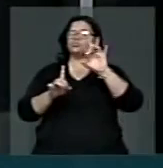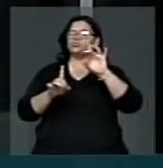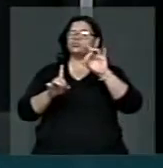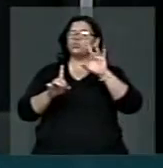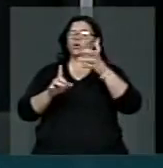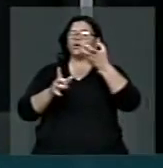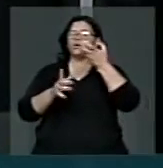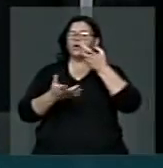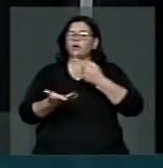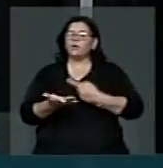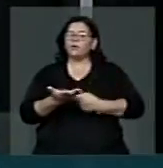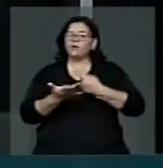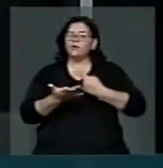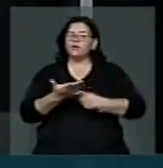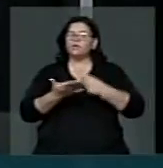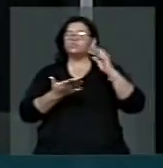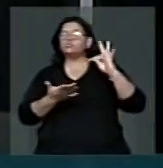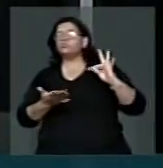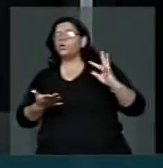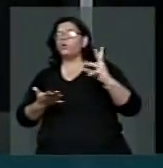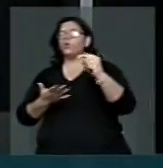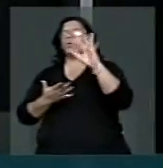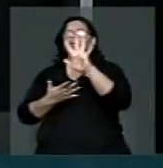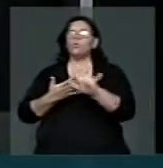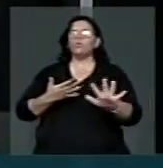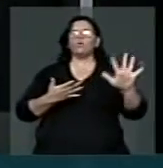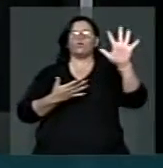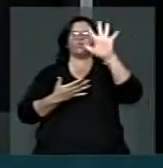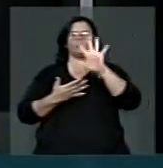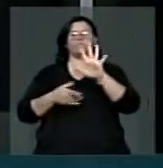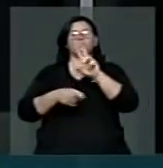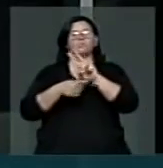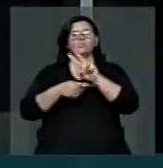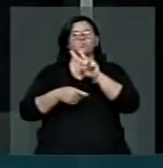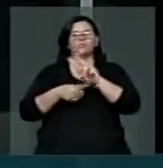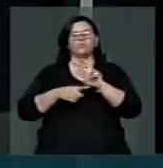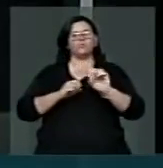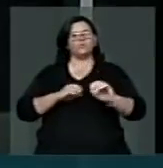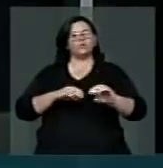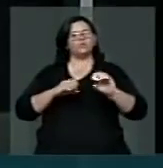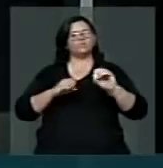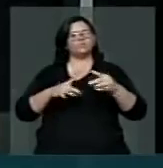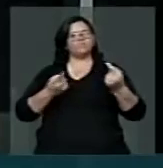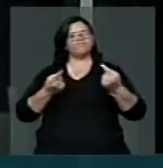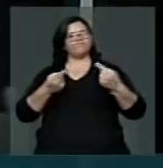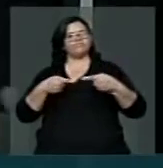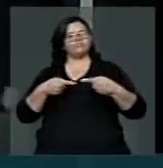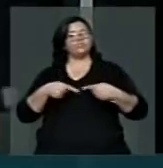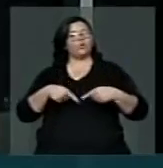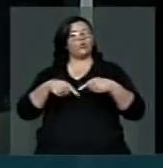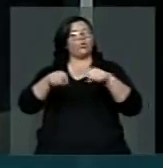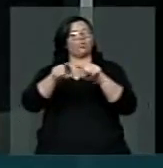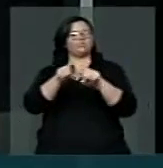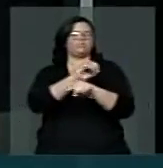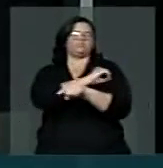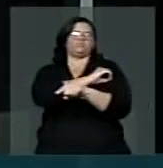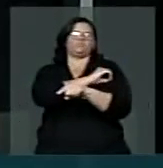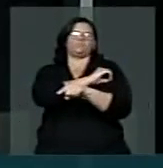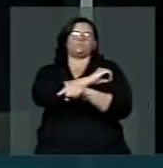pacto nacional em defesa da educação e no combate ao analfabetismo.